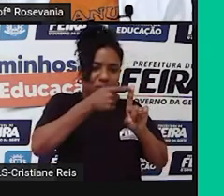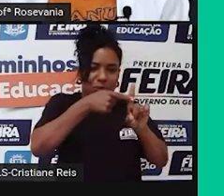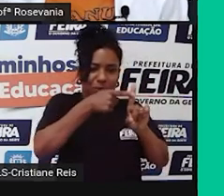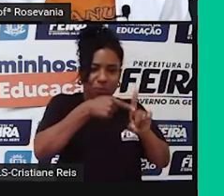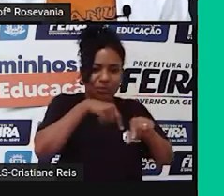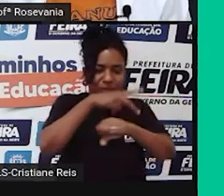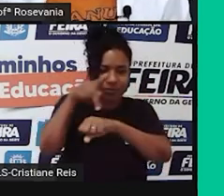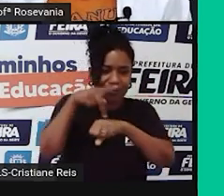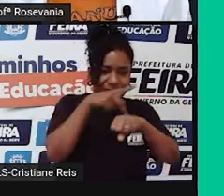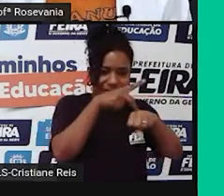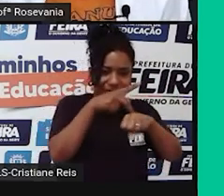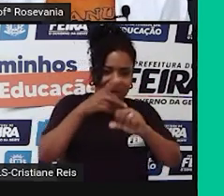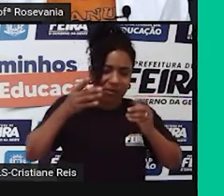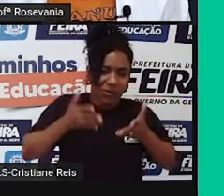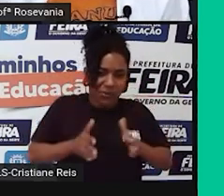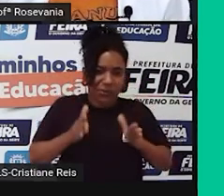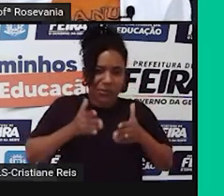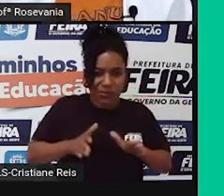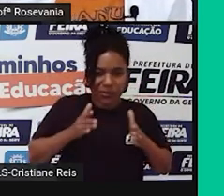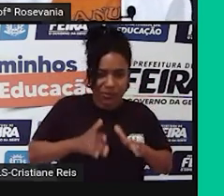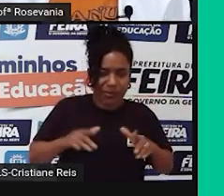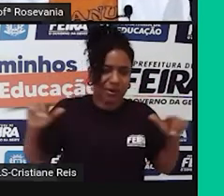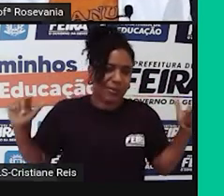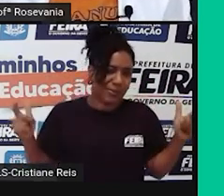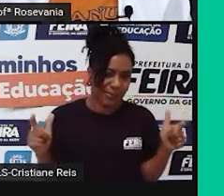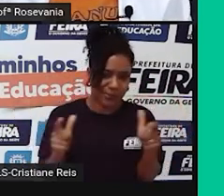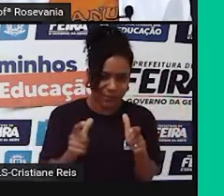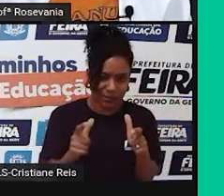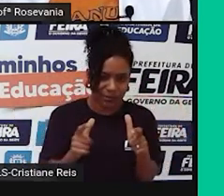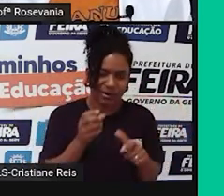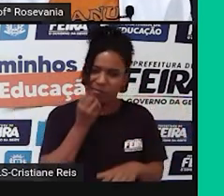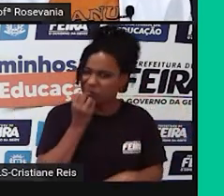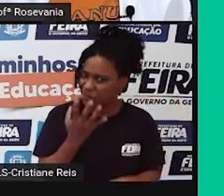país diminuir tanto assim o número de pessoas que nasceram?